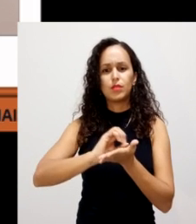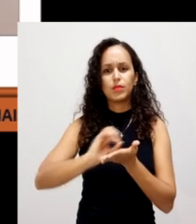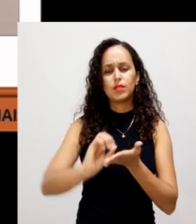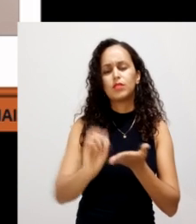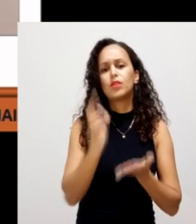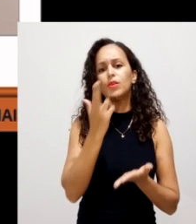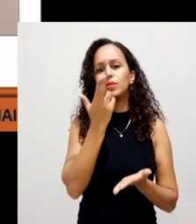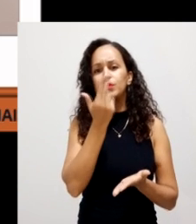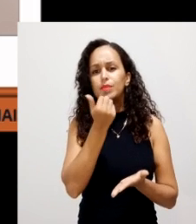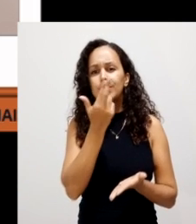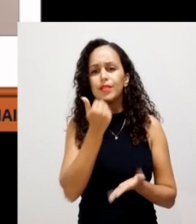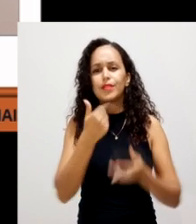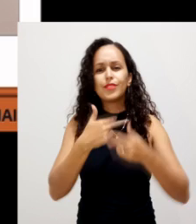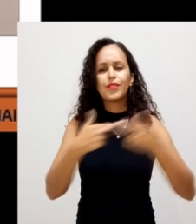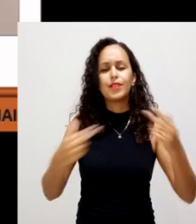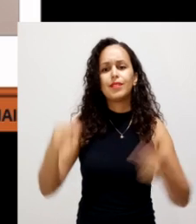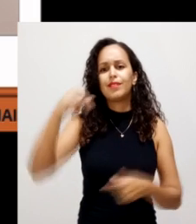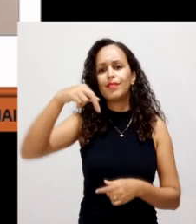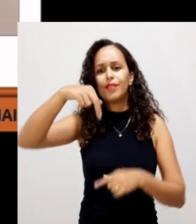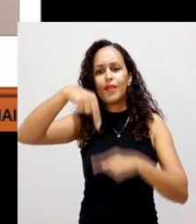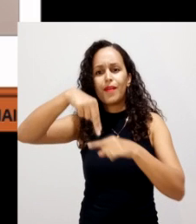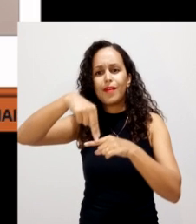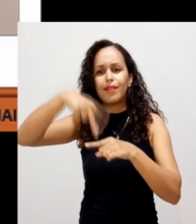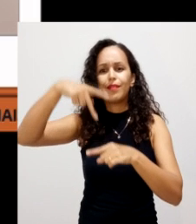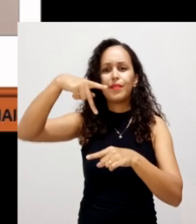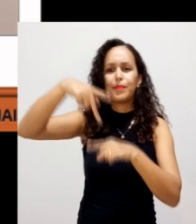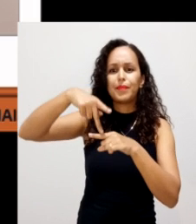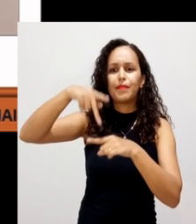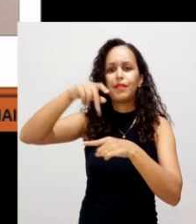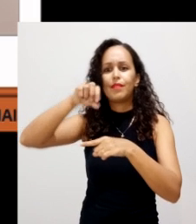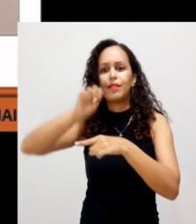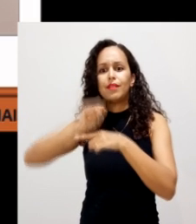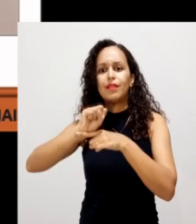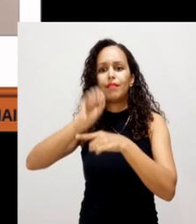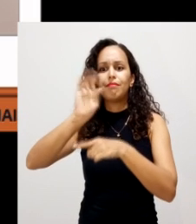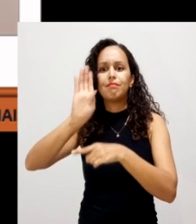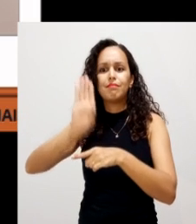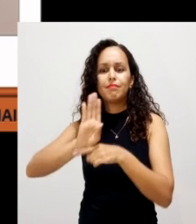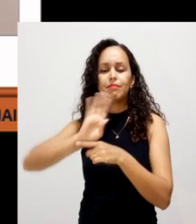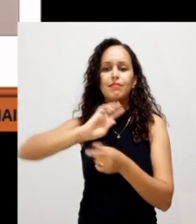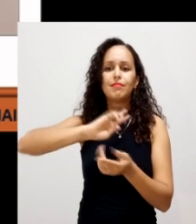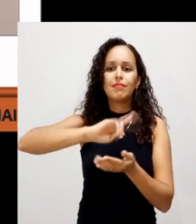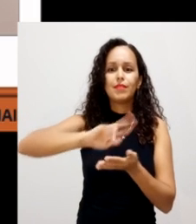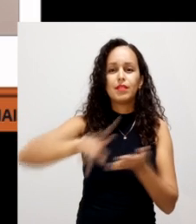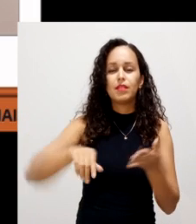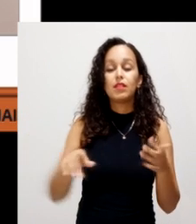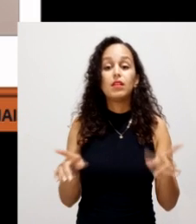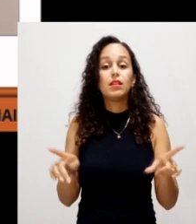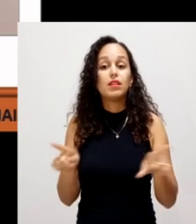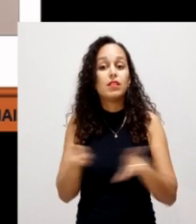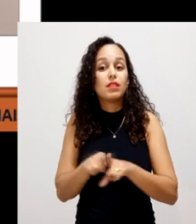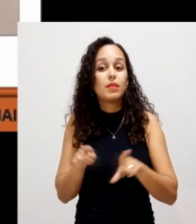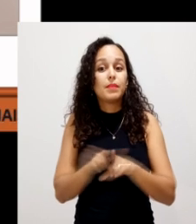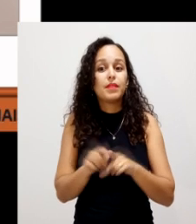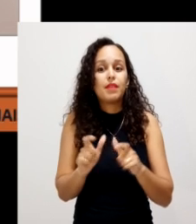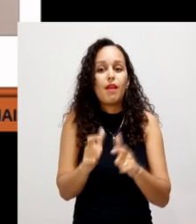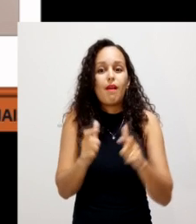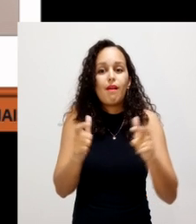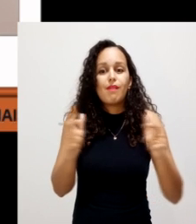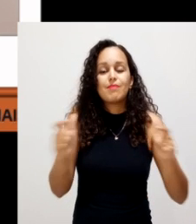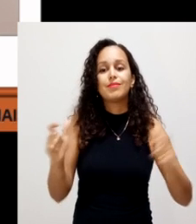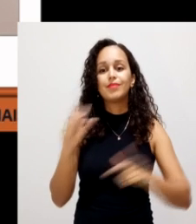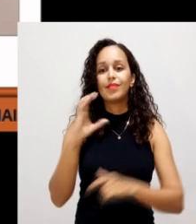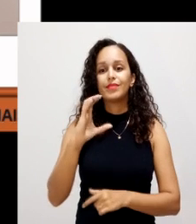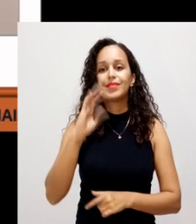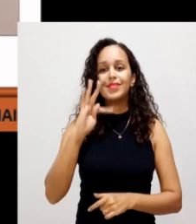é fonte de nutrientes, nitrogênio, fósforo, enxofre, boro, é fonte de nutrientes. Ela também tem a característica de aumentar a CTC